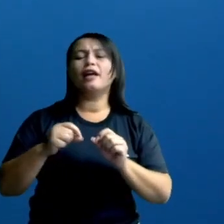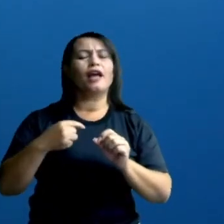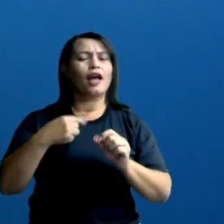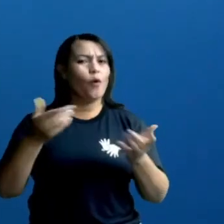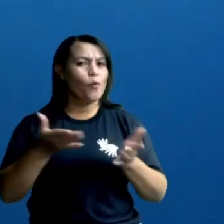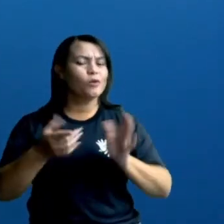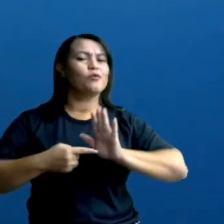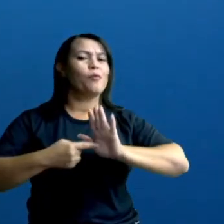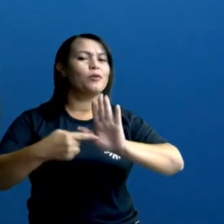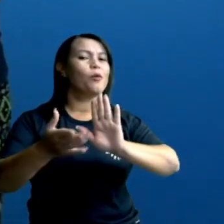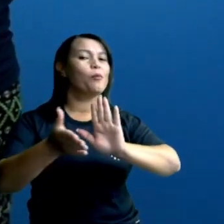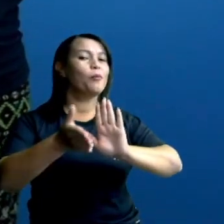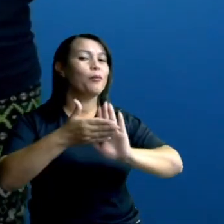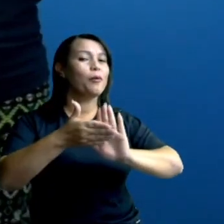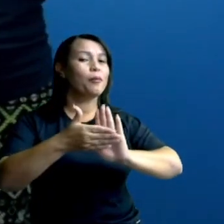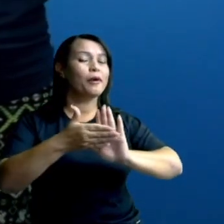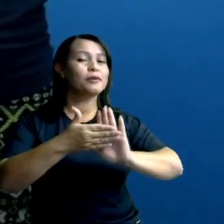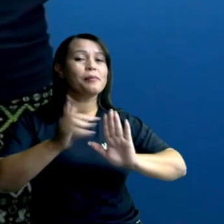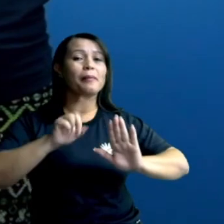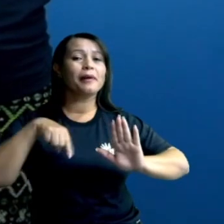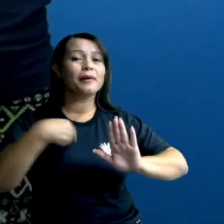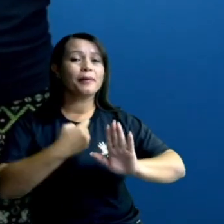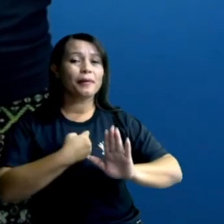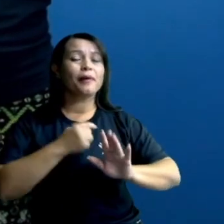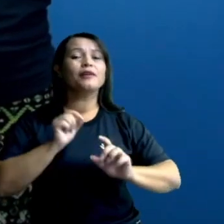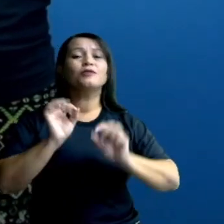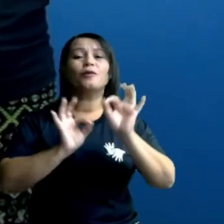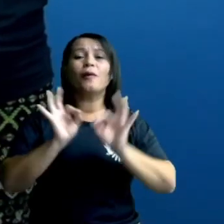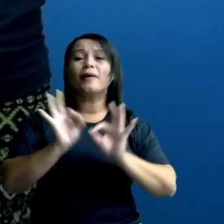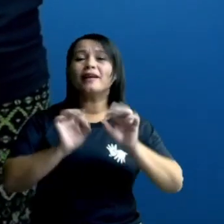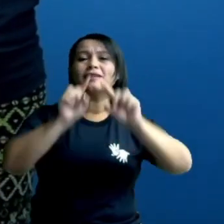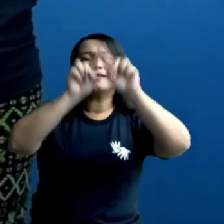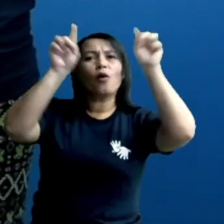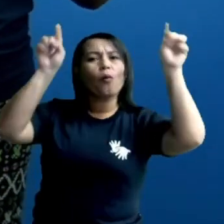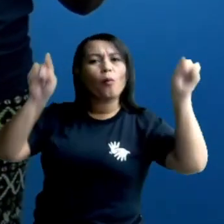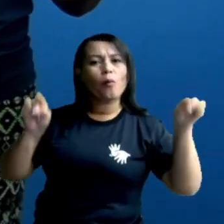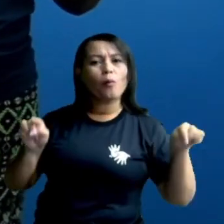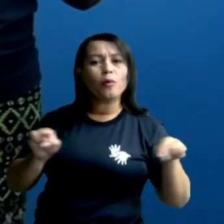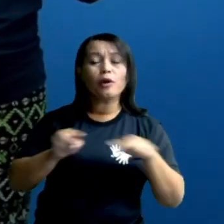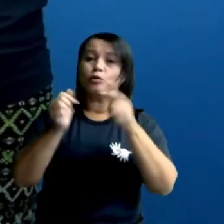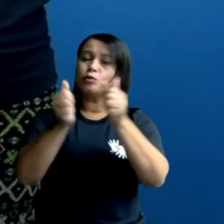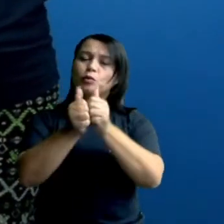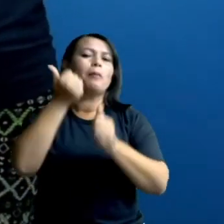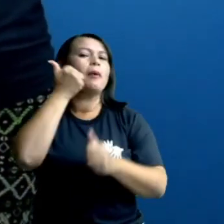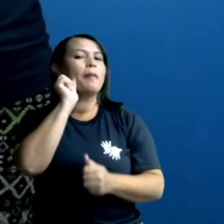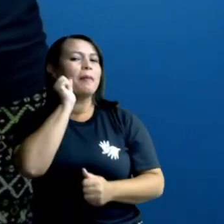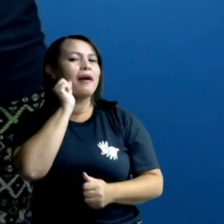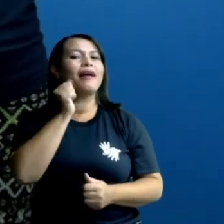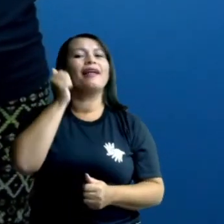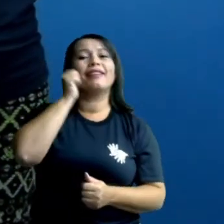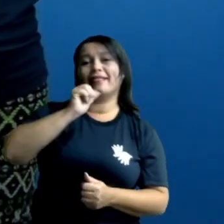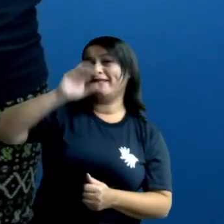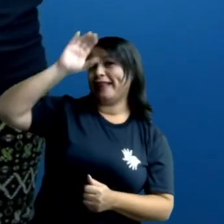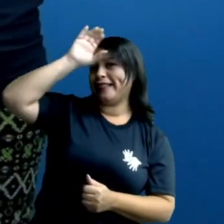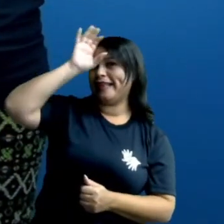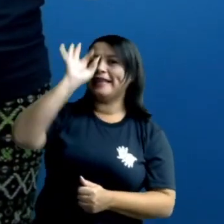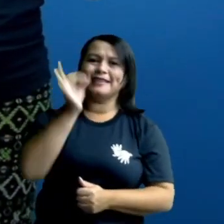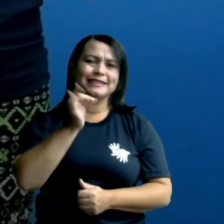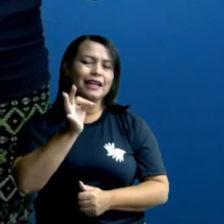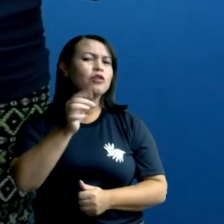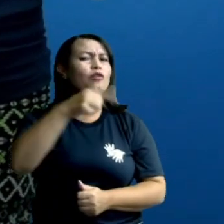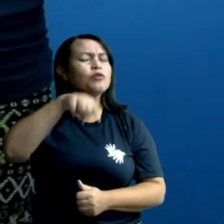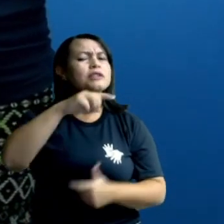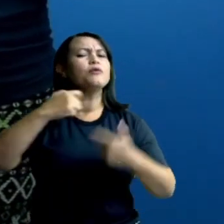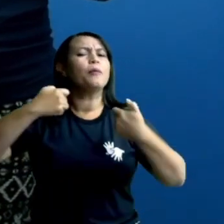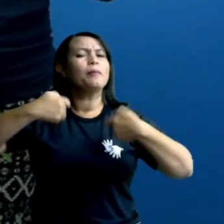trouxe como proposta para a gente fazer um mural. Junto com a mamãe, junto com a titia, tá certo?